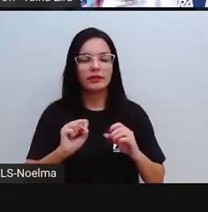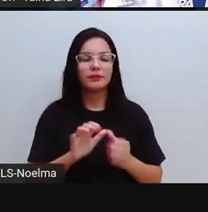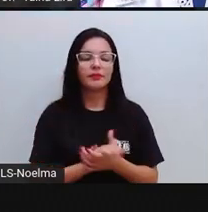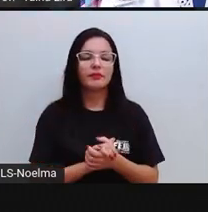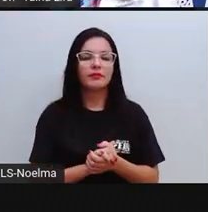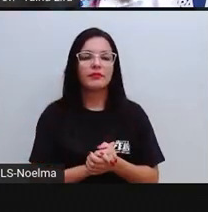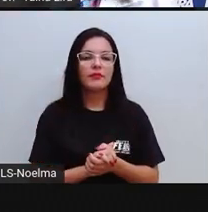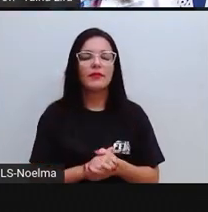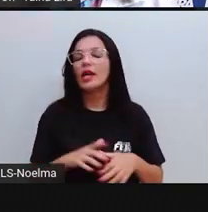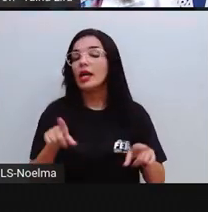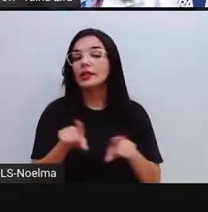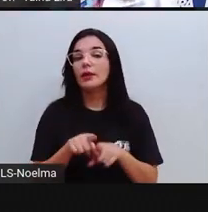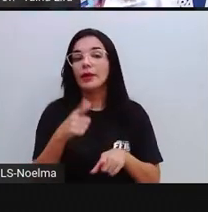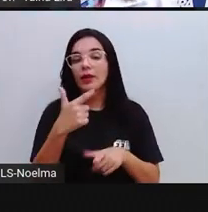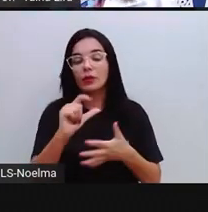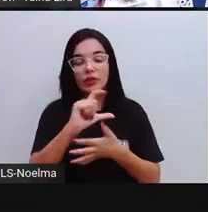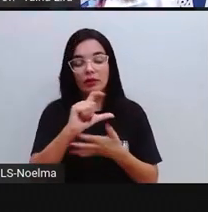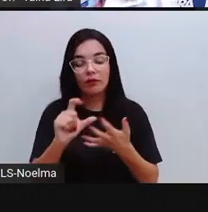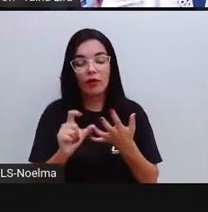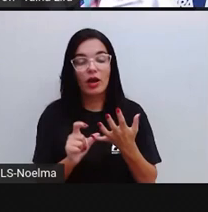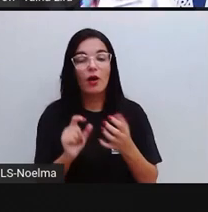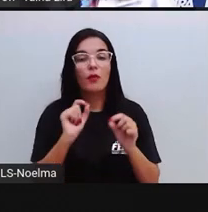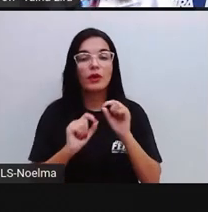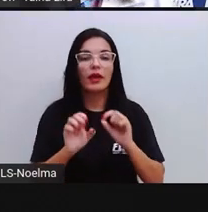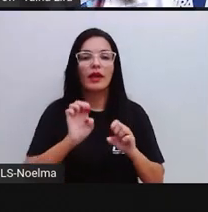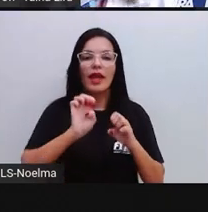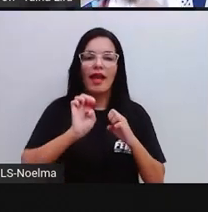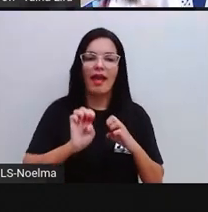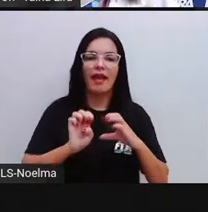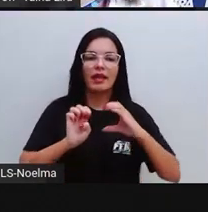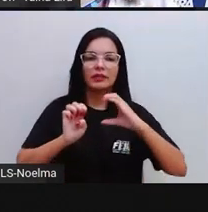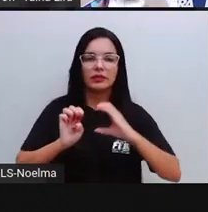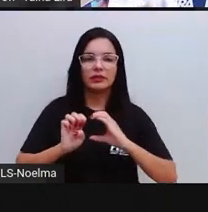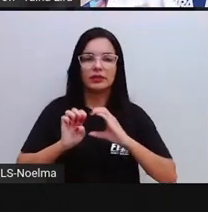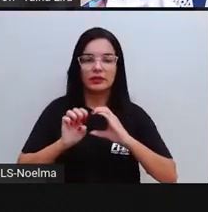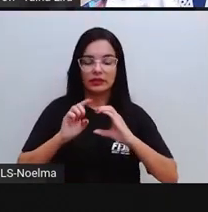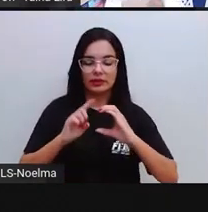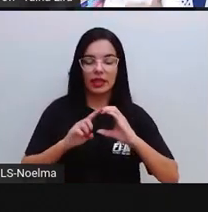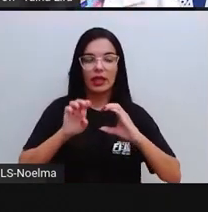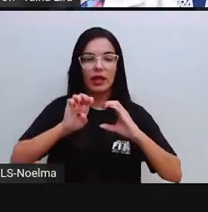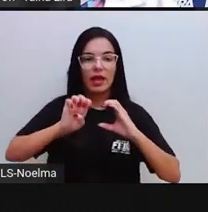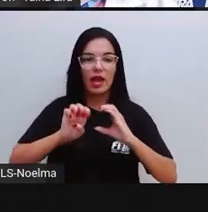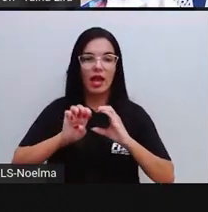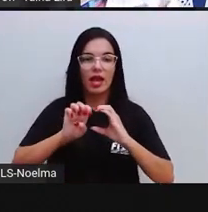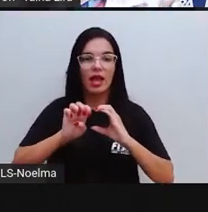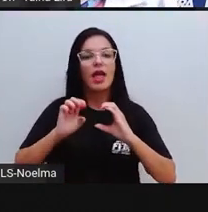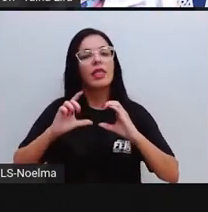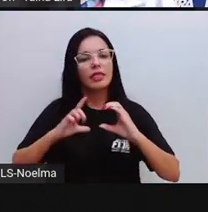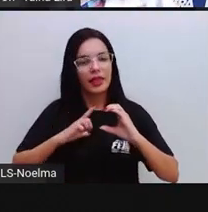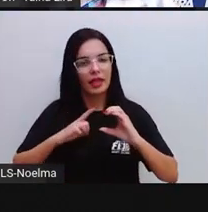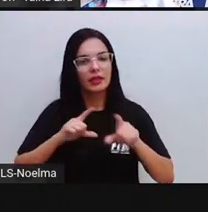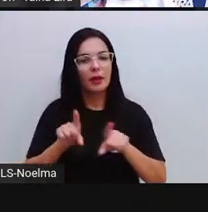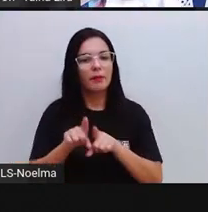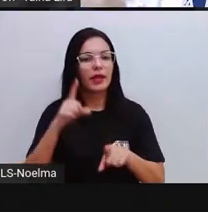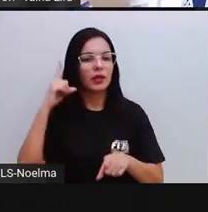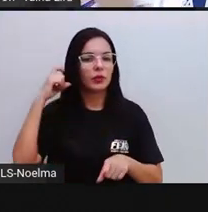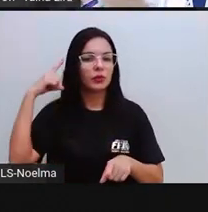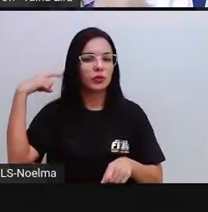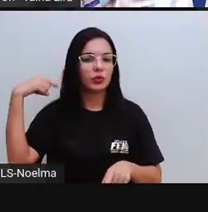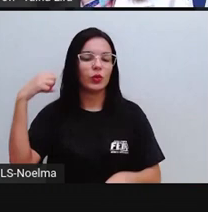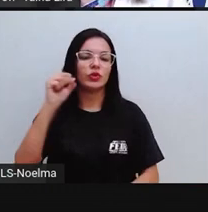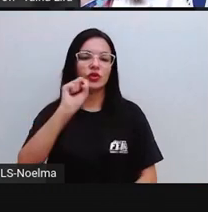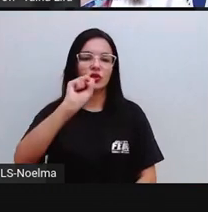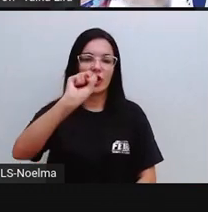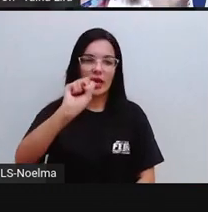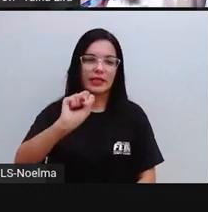tá acompanhada da vogal E, então por isso que ela tem o som de Si, tá certo? Segundo ano, então,